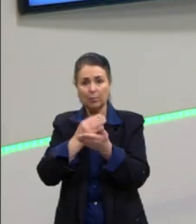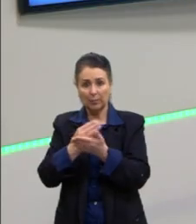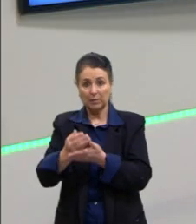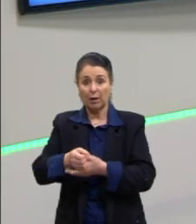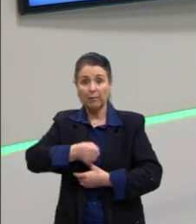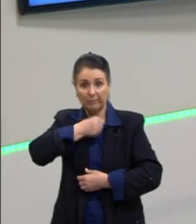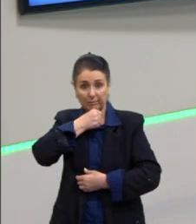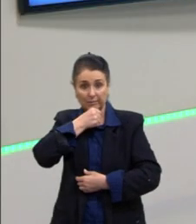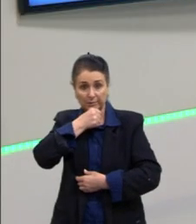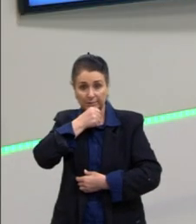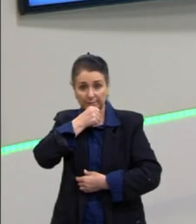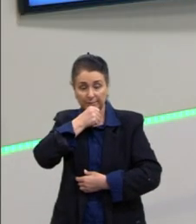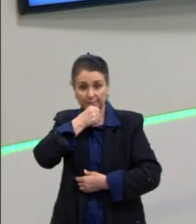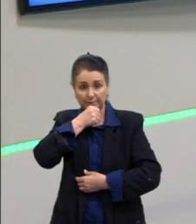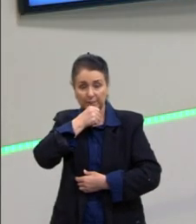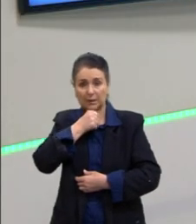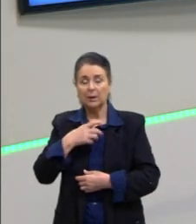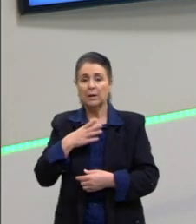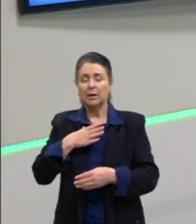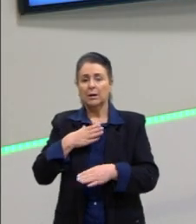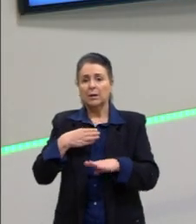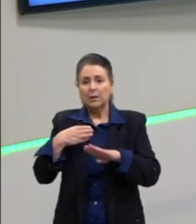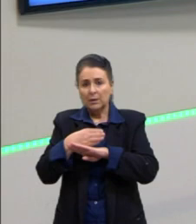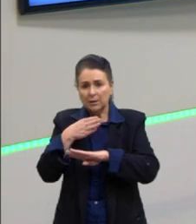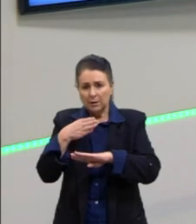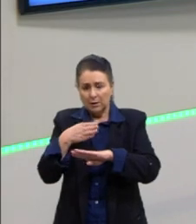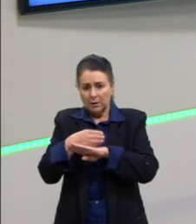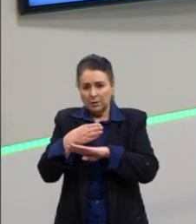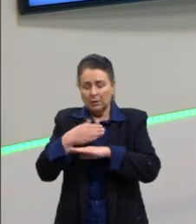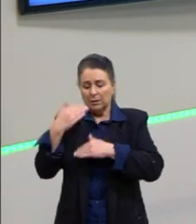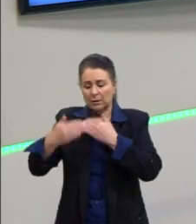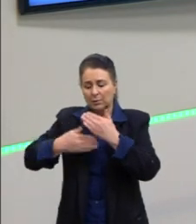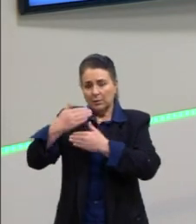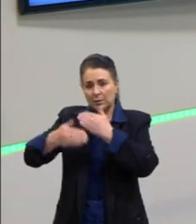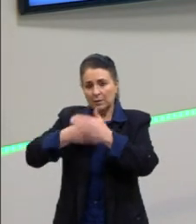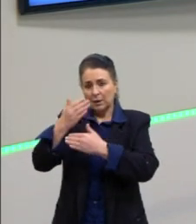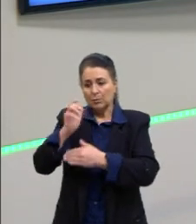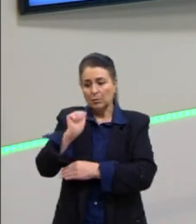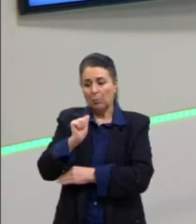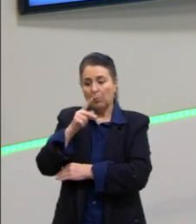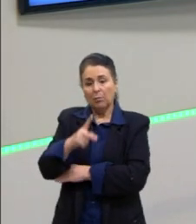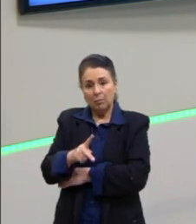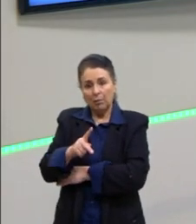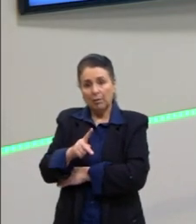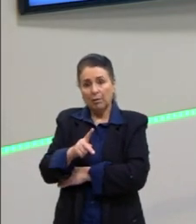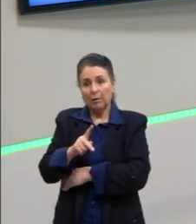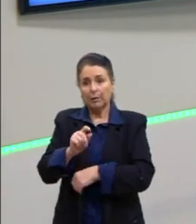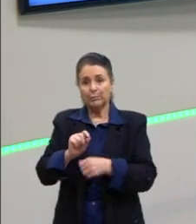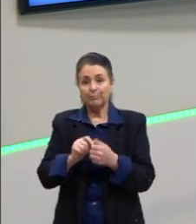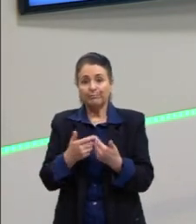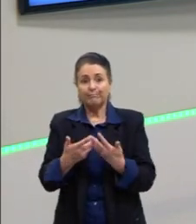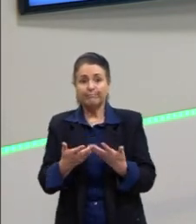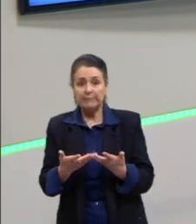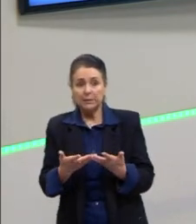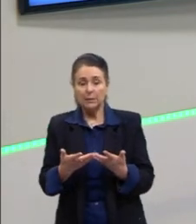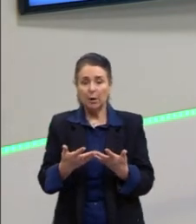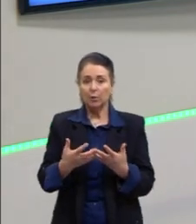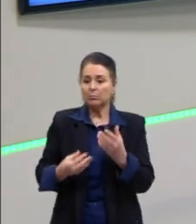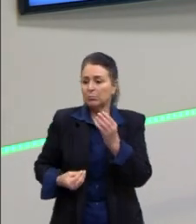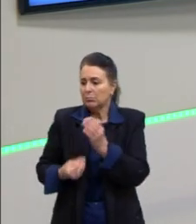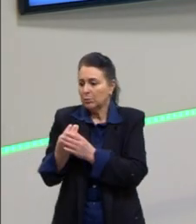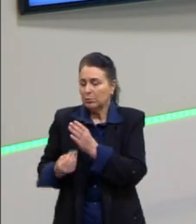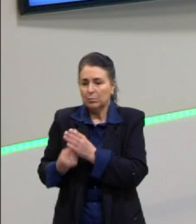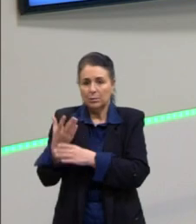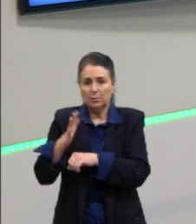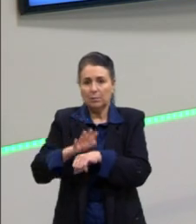né, então ela vai entrar nesse processo de ficar aposentada, de não ser uma produtora,